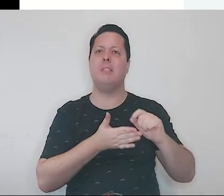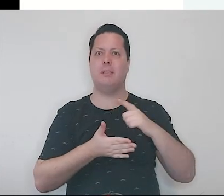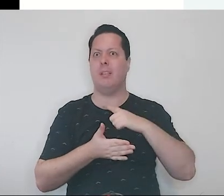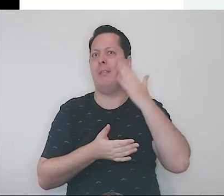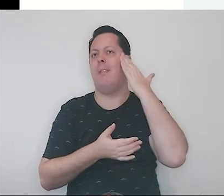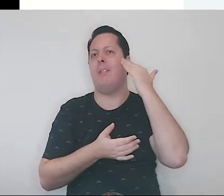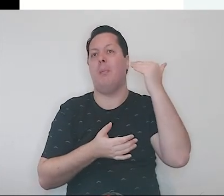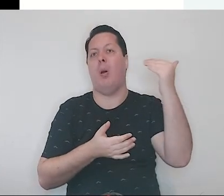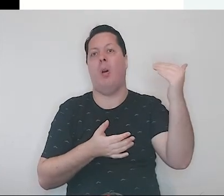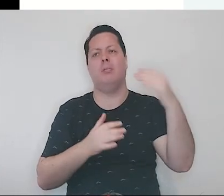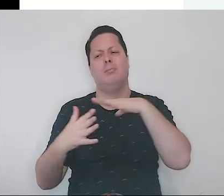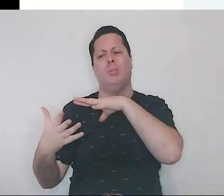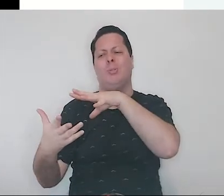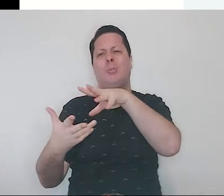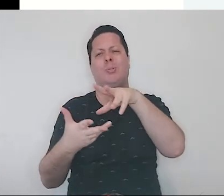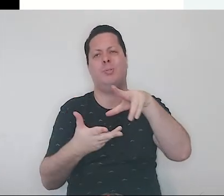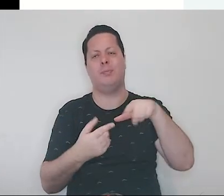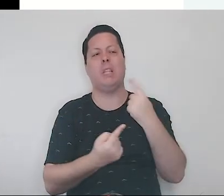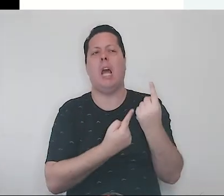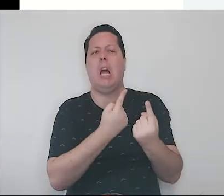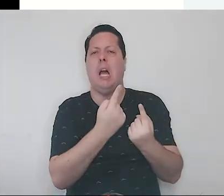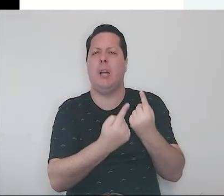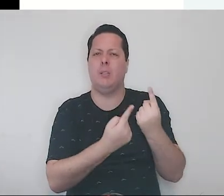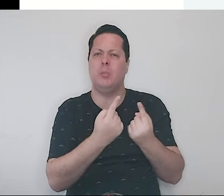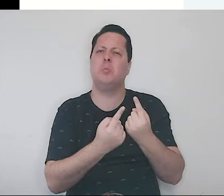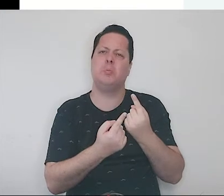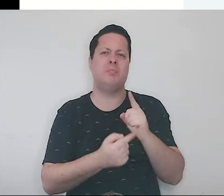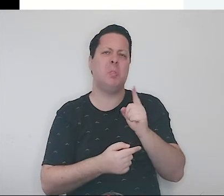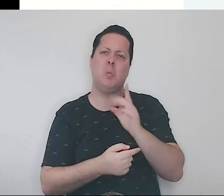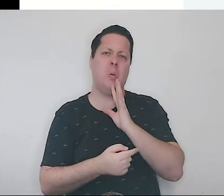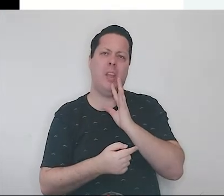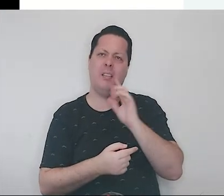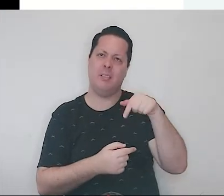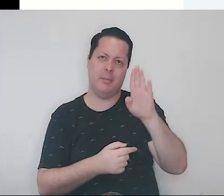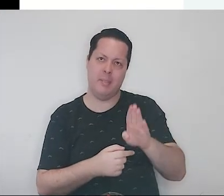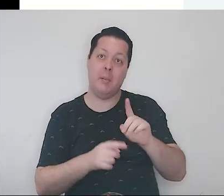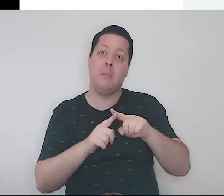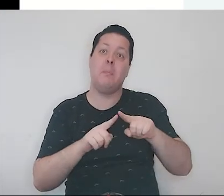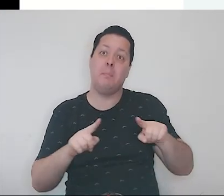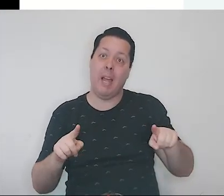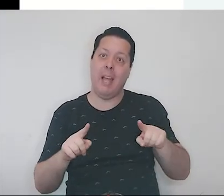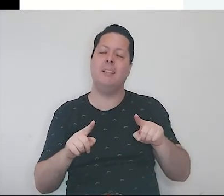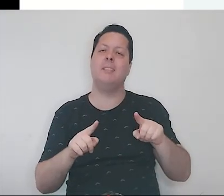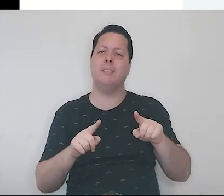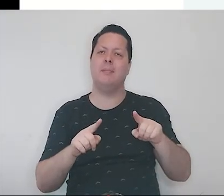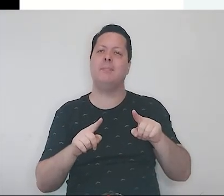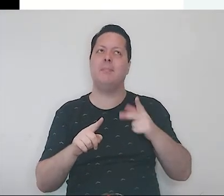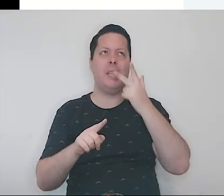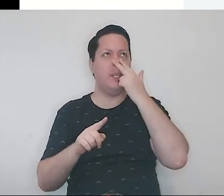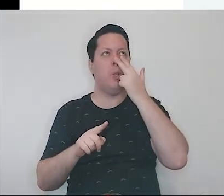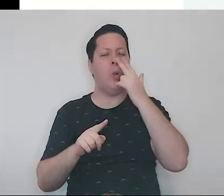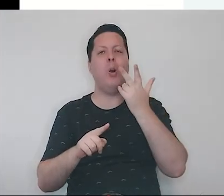muito famosos no mundo inteiro, alguns pouco conhecidos no Brasil, mas que construíam, vamos dizer,